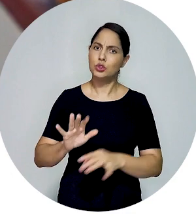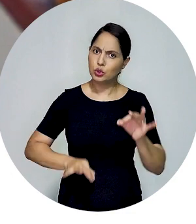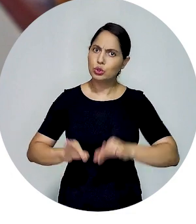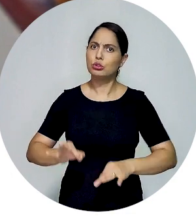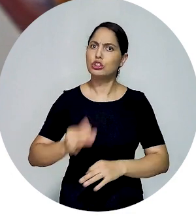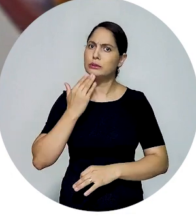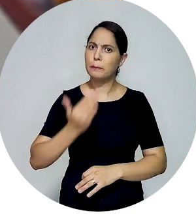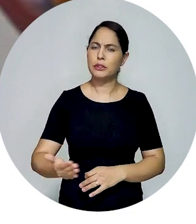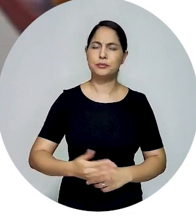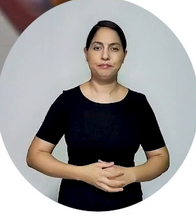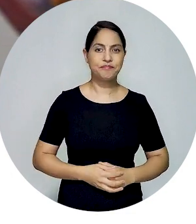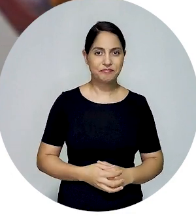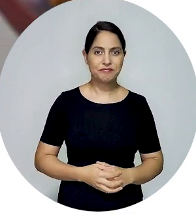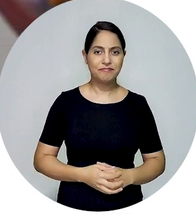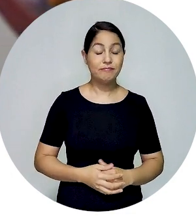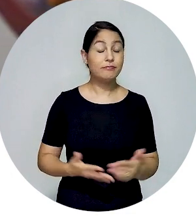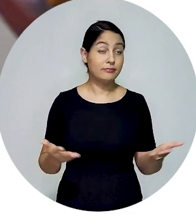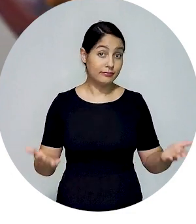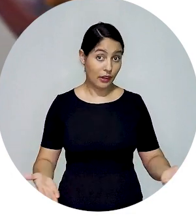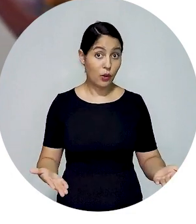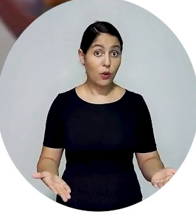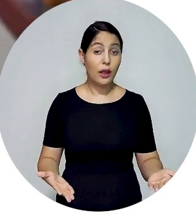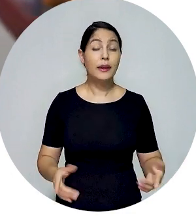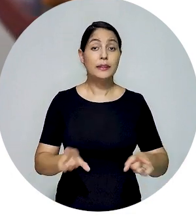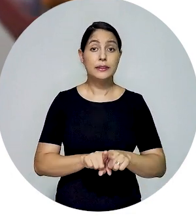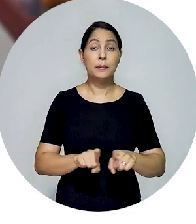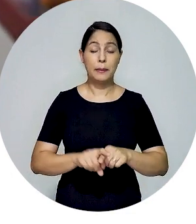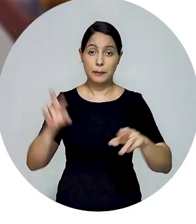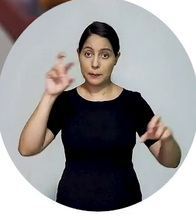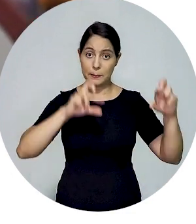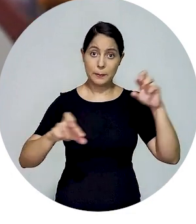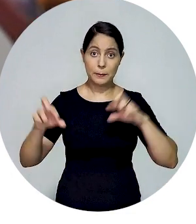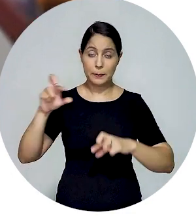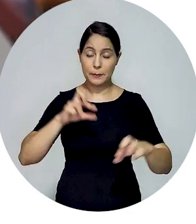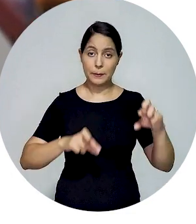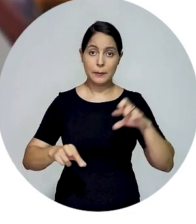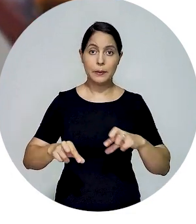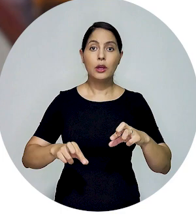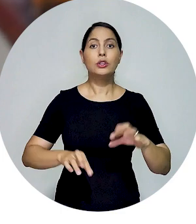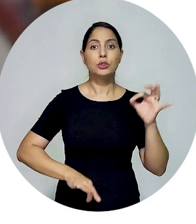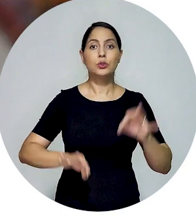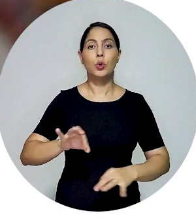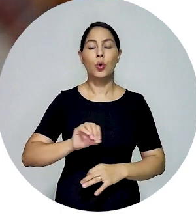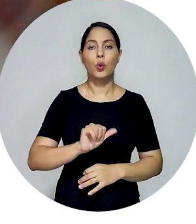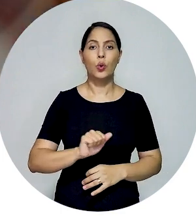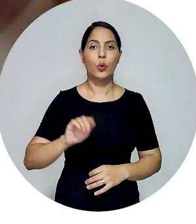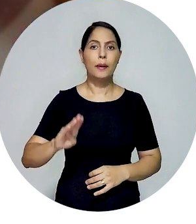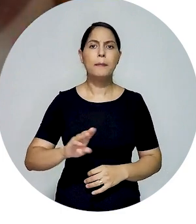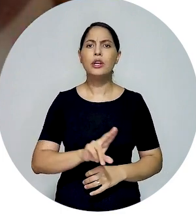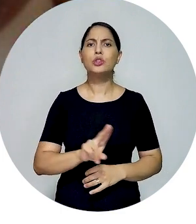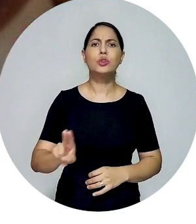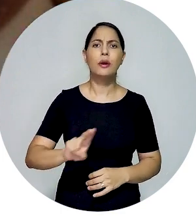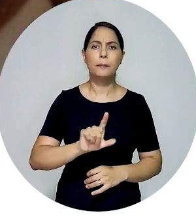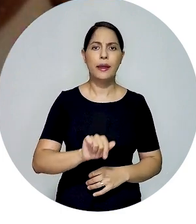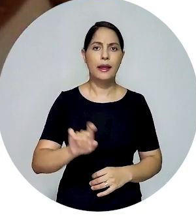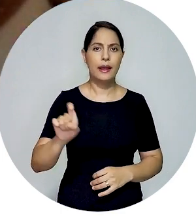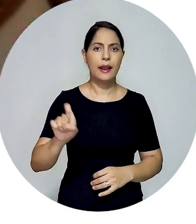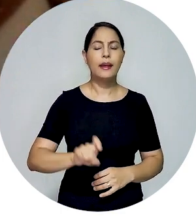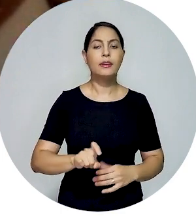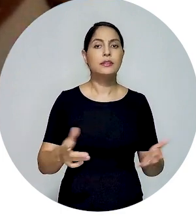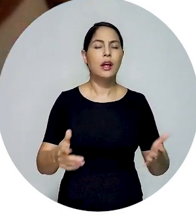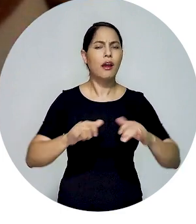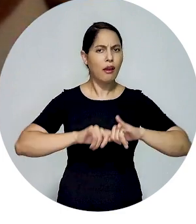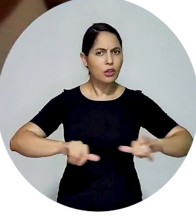da justiça nesse episódio. Fecha aspas. O Procurador Nacional de Defesa das Prerrogativas da OAB, Alex Arquiz,